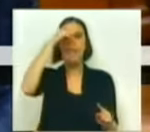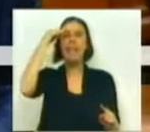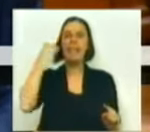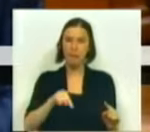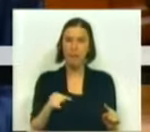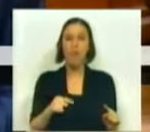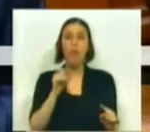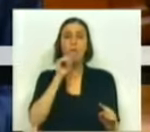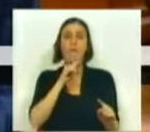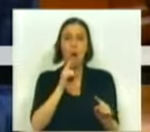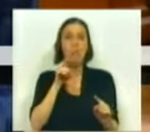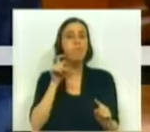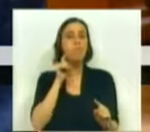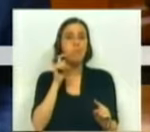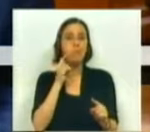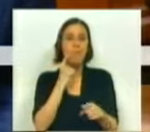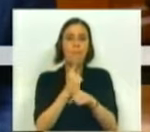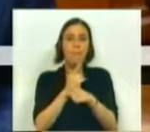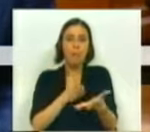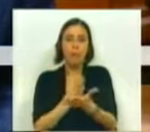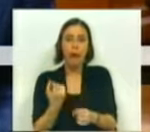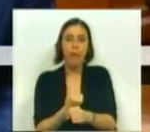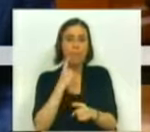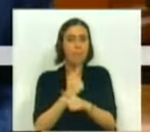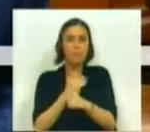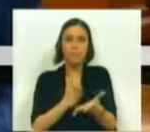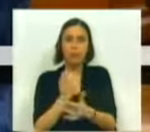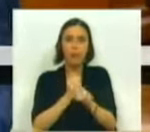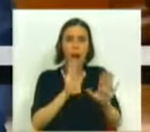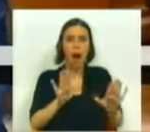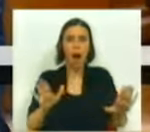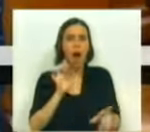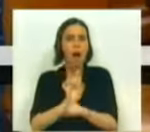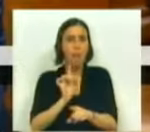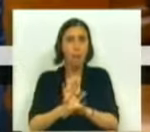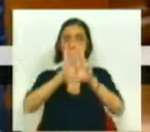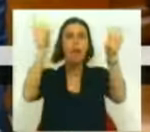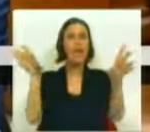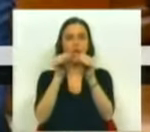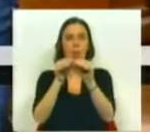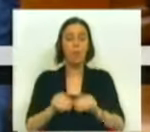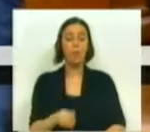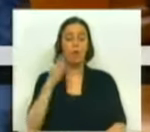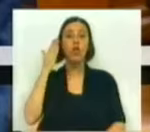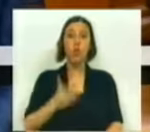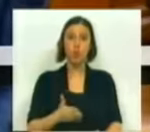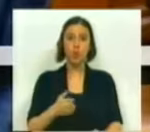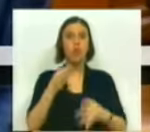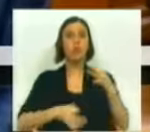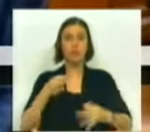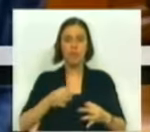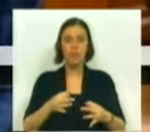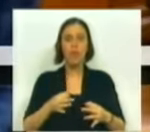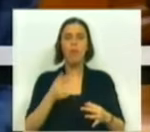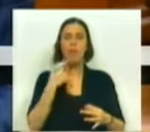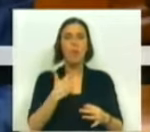dificuldades, possam assegurar a manutenção da sua atividade e dos postos de trabalho. Em suma, a justiça tem de